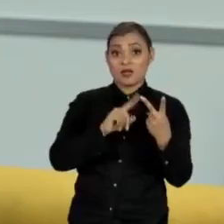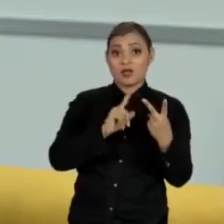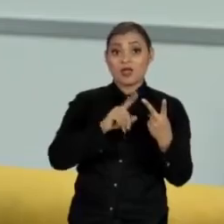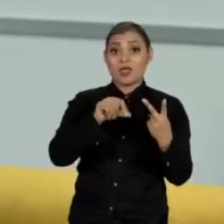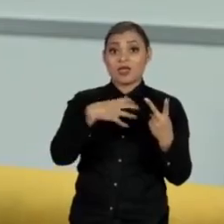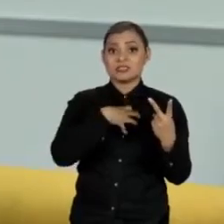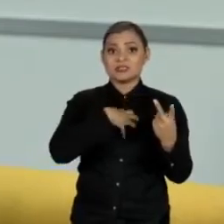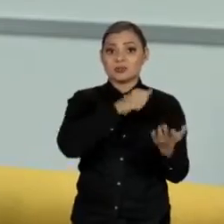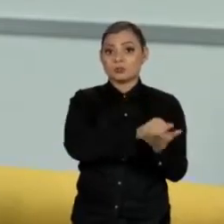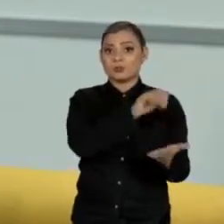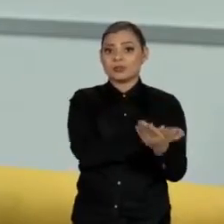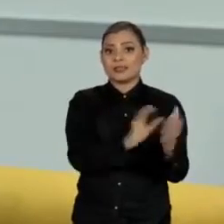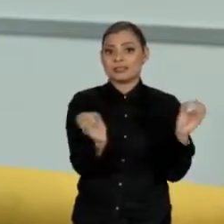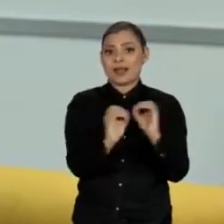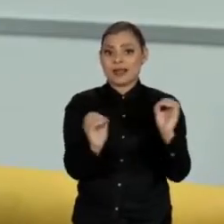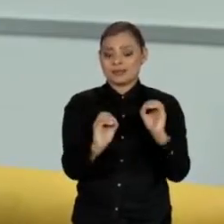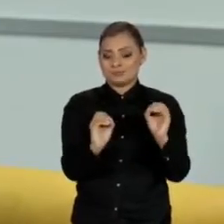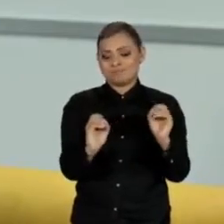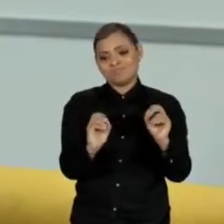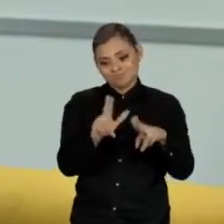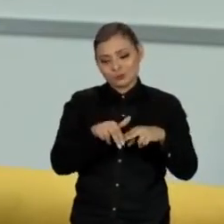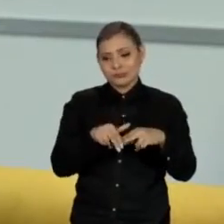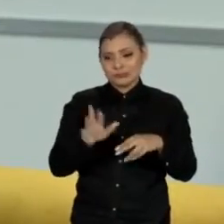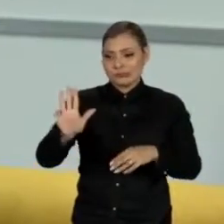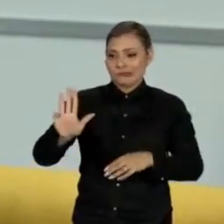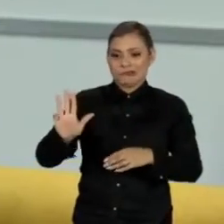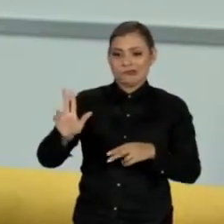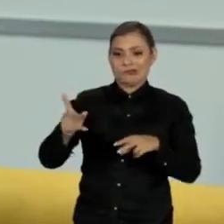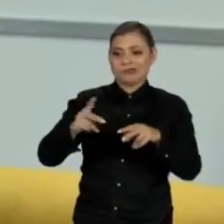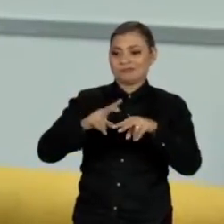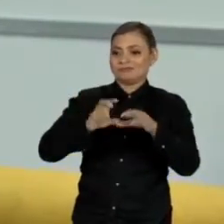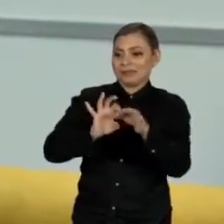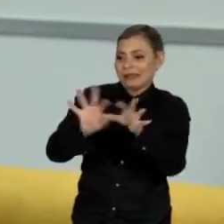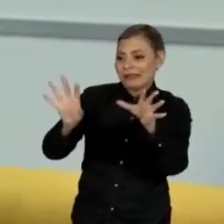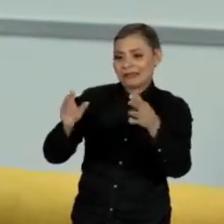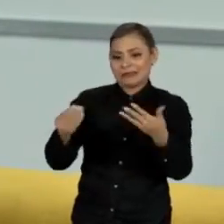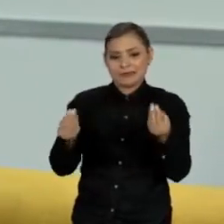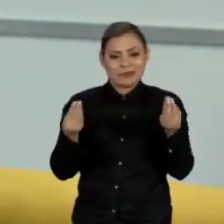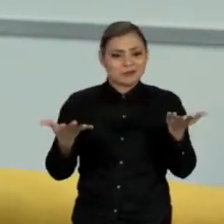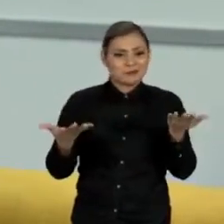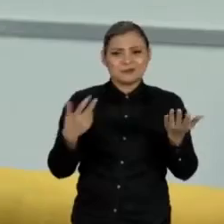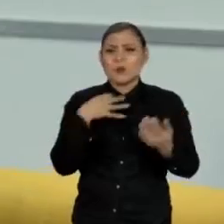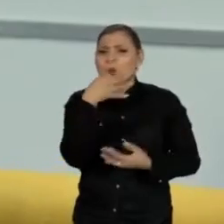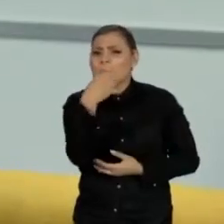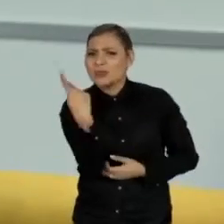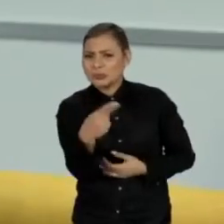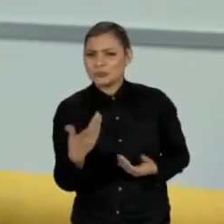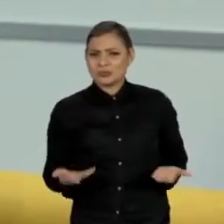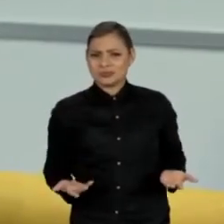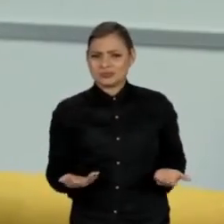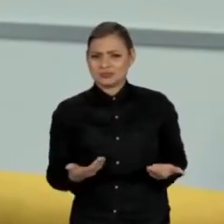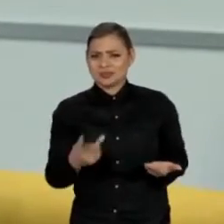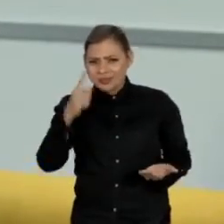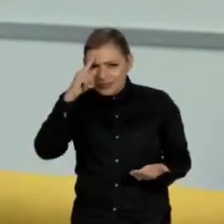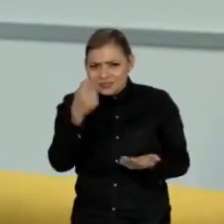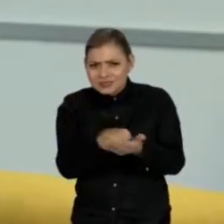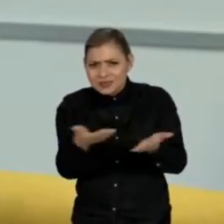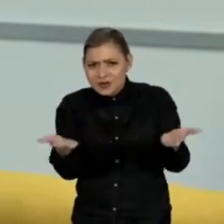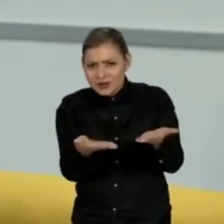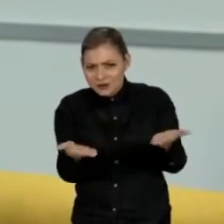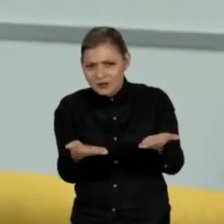é a sensação de impunidade e como se responde a isso. Na tua avaliação, uma decisão como essa,